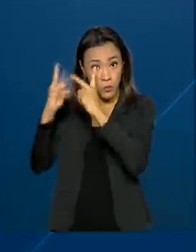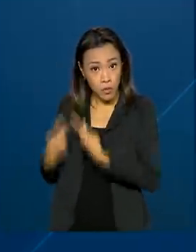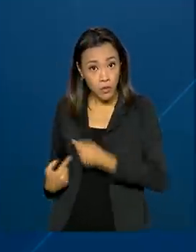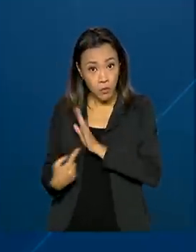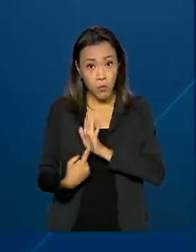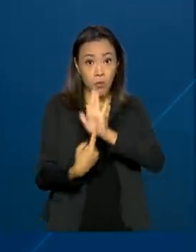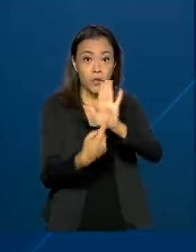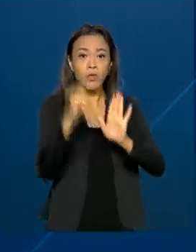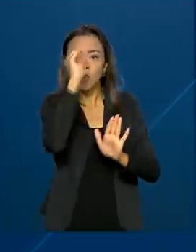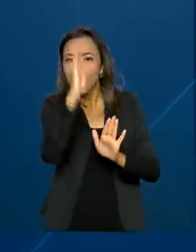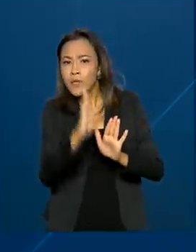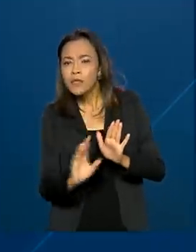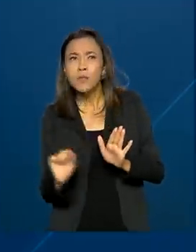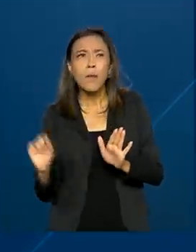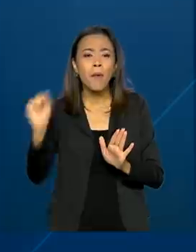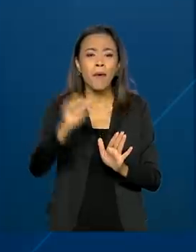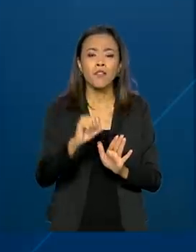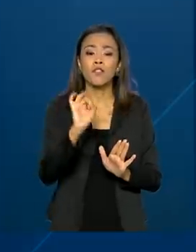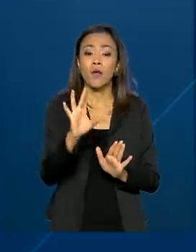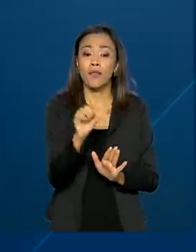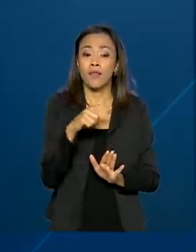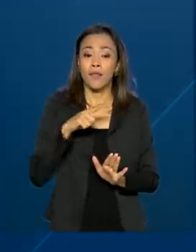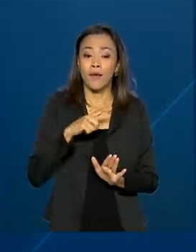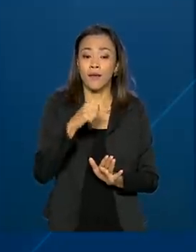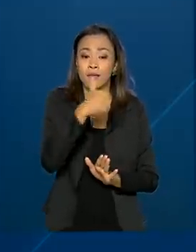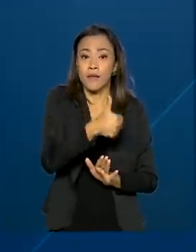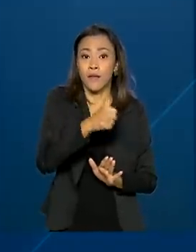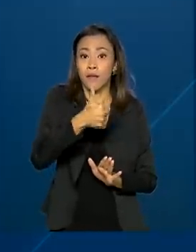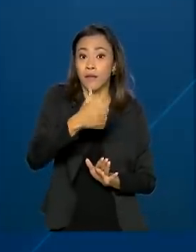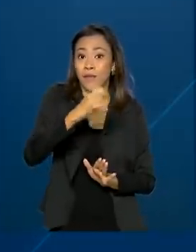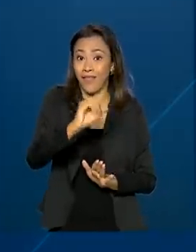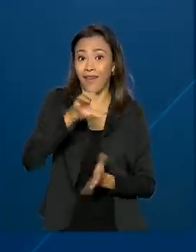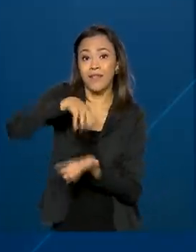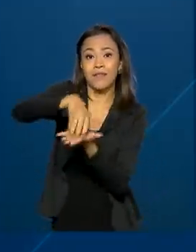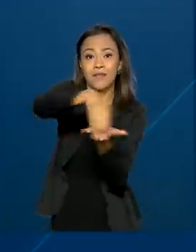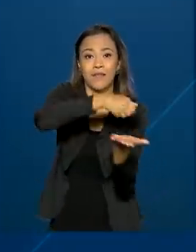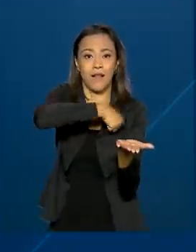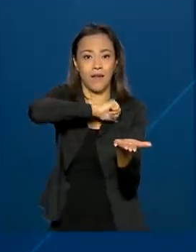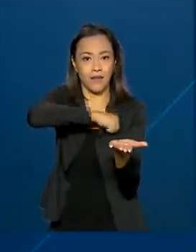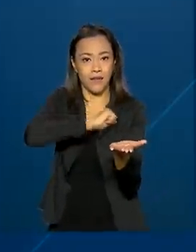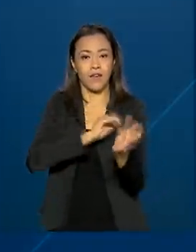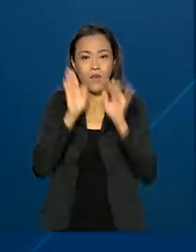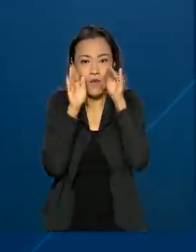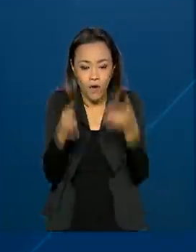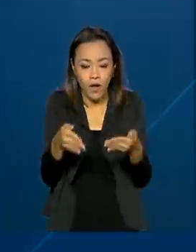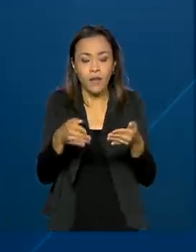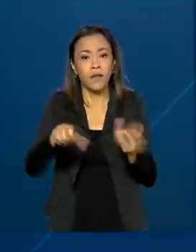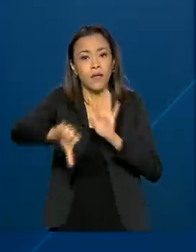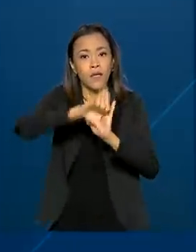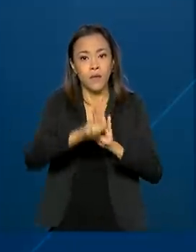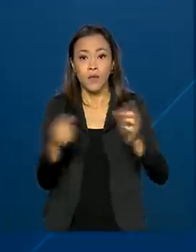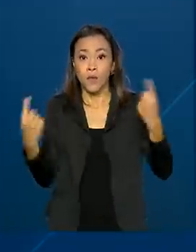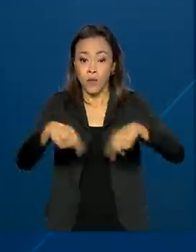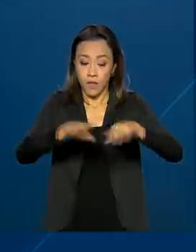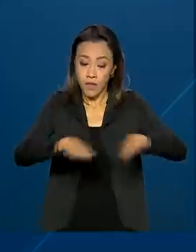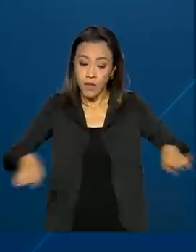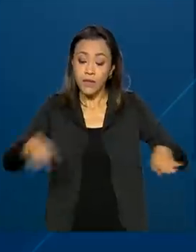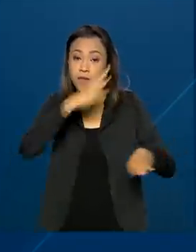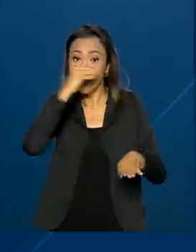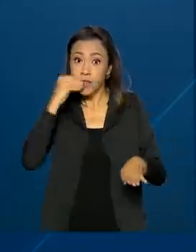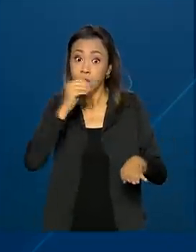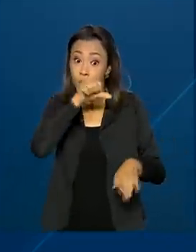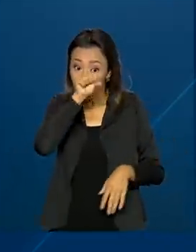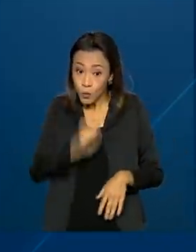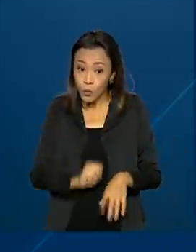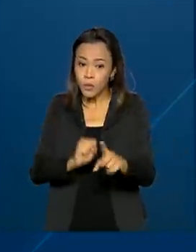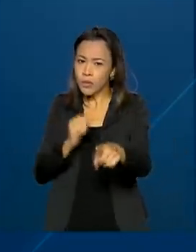Brasil existem apenas 110 delegacias especializadas em crimes contra crianças e adolescentes. A região sul é a que apresenta